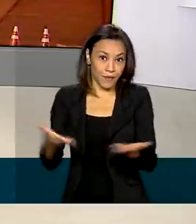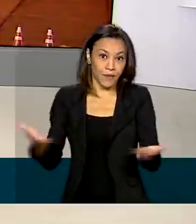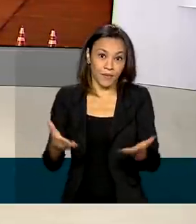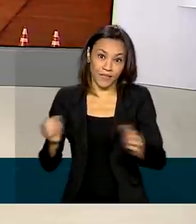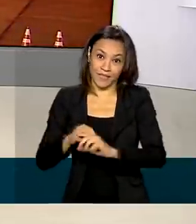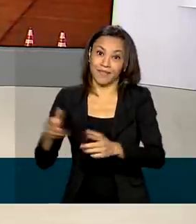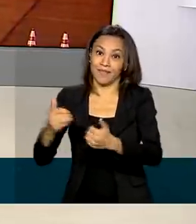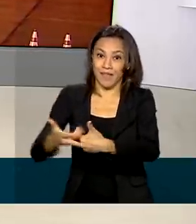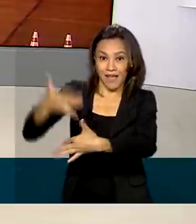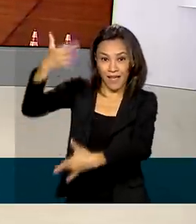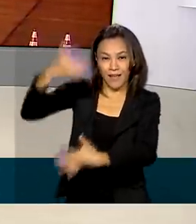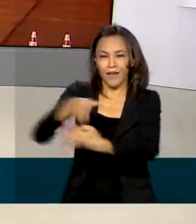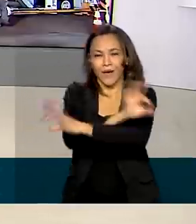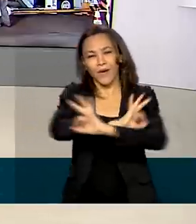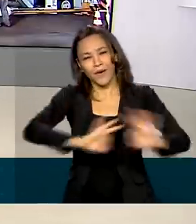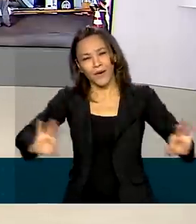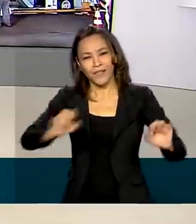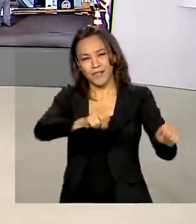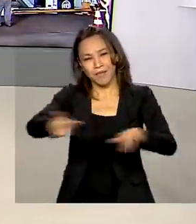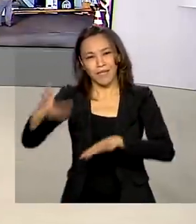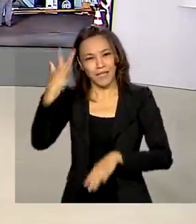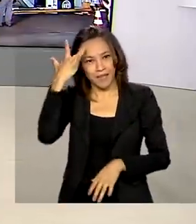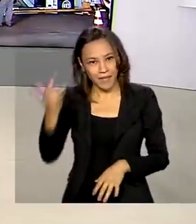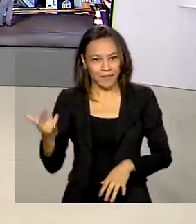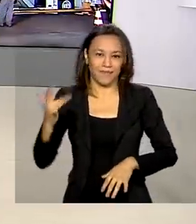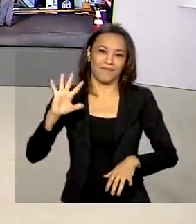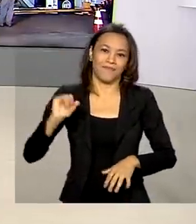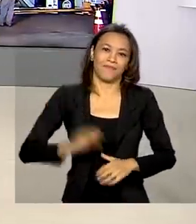redes sociais. Uma ótima semana e até amanhã.